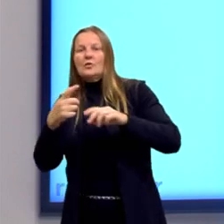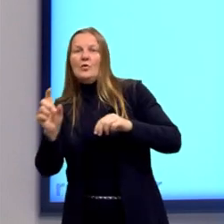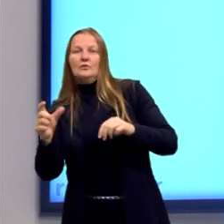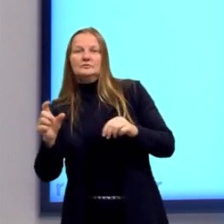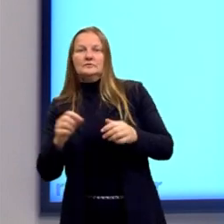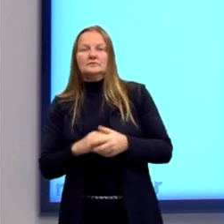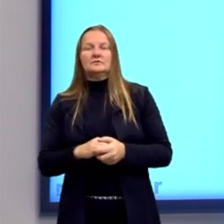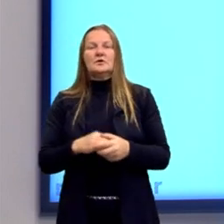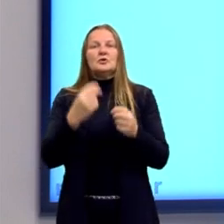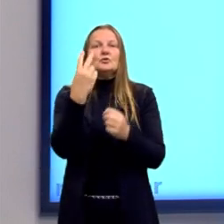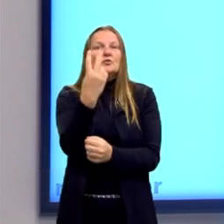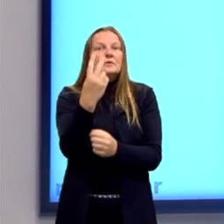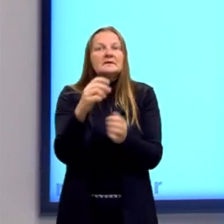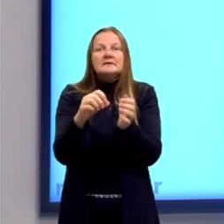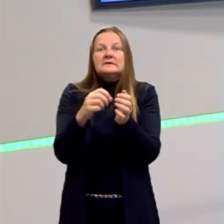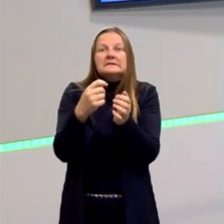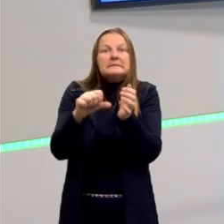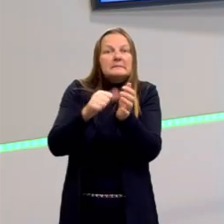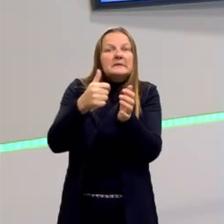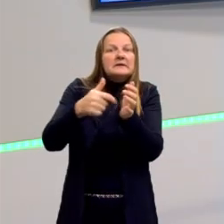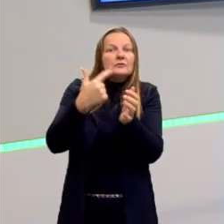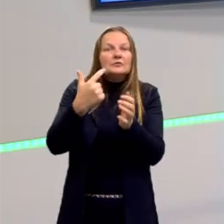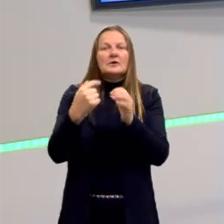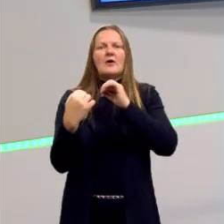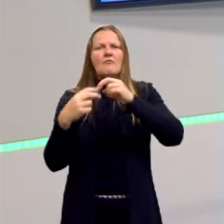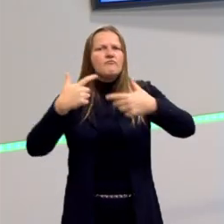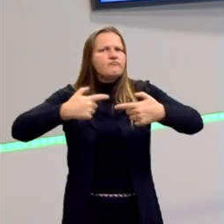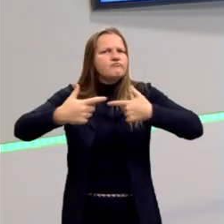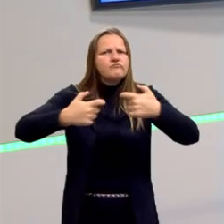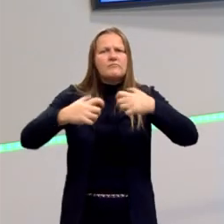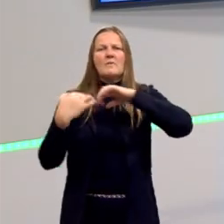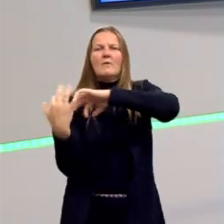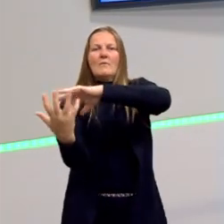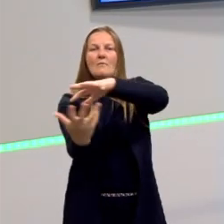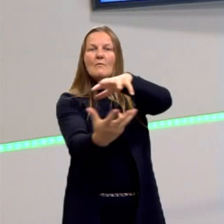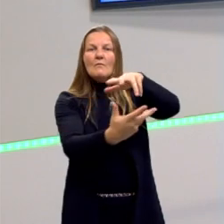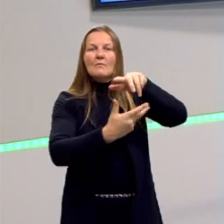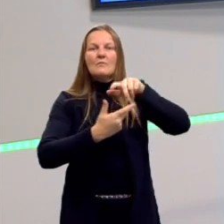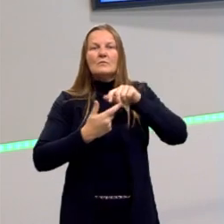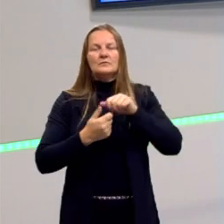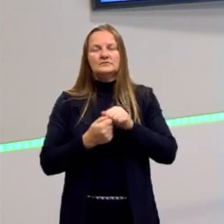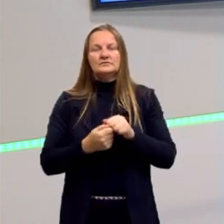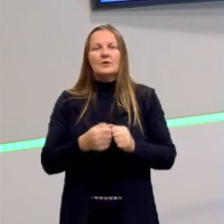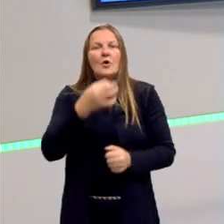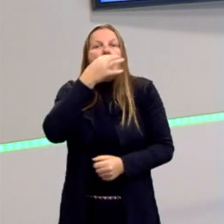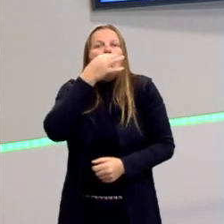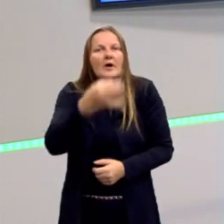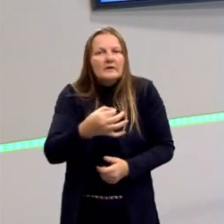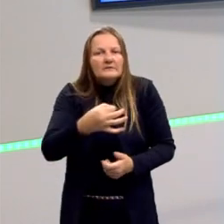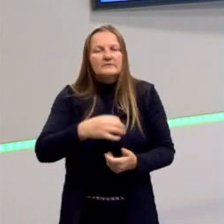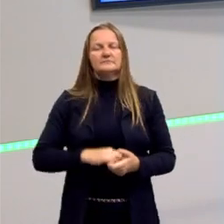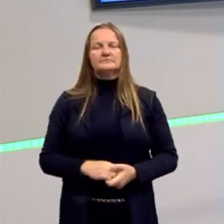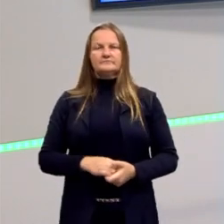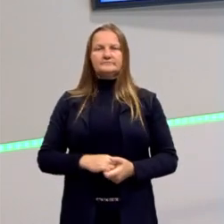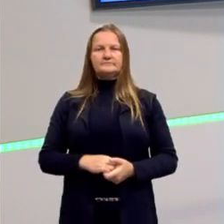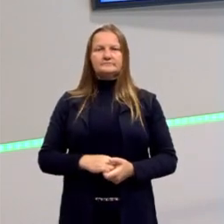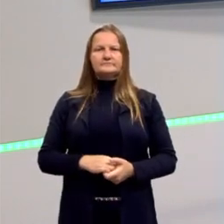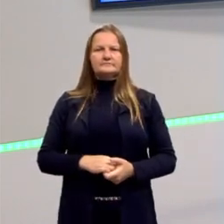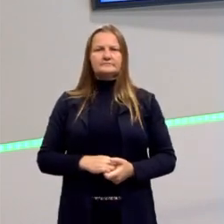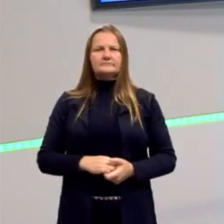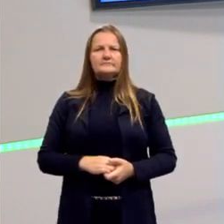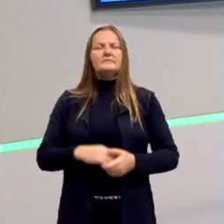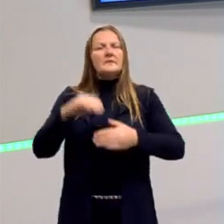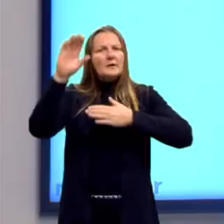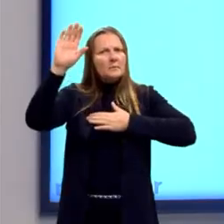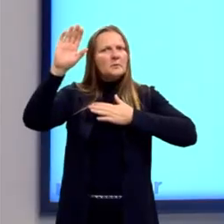grandes guerras mundiais, que vocês já sabem, a aberração que foi isso tudo. Então, vejam só. Essas